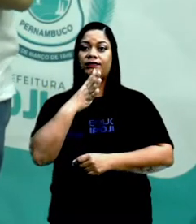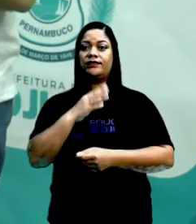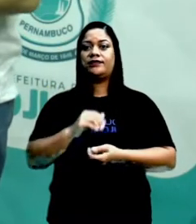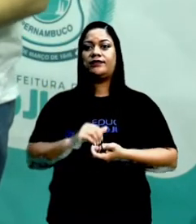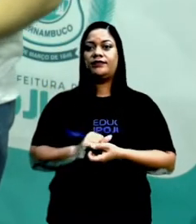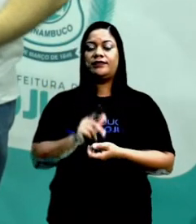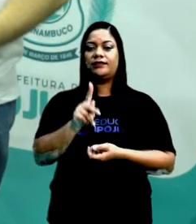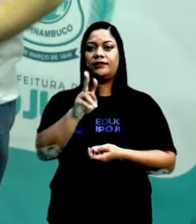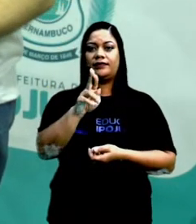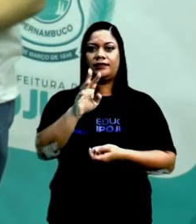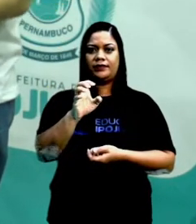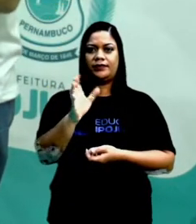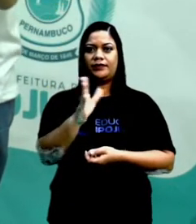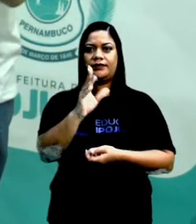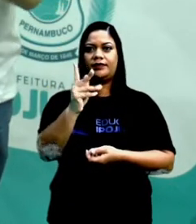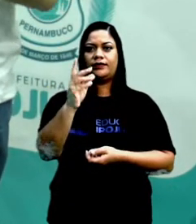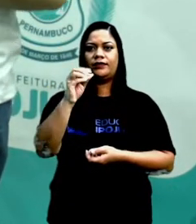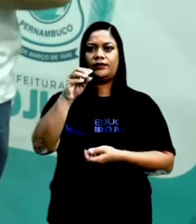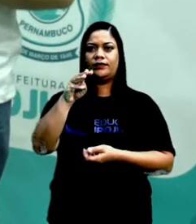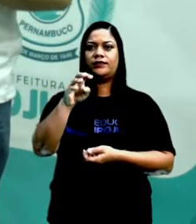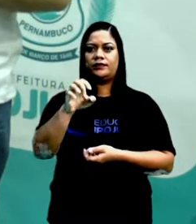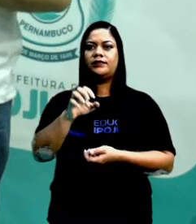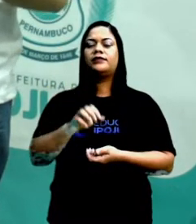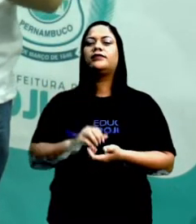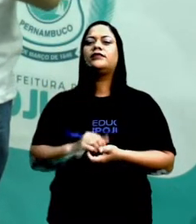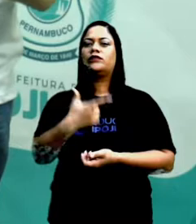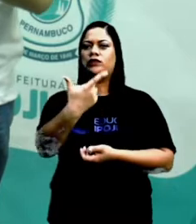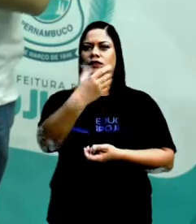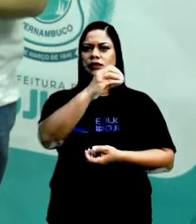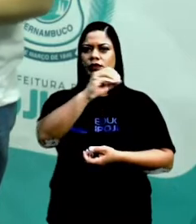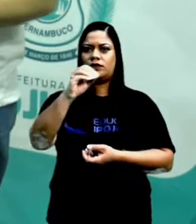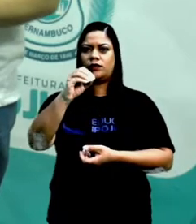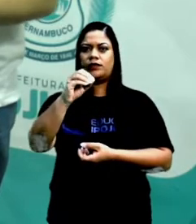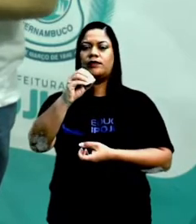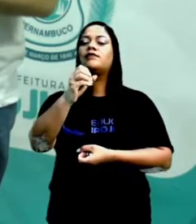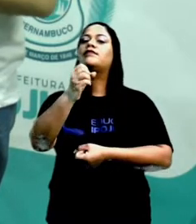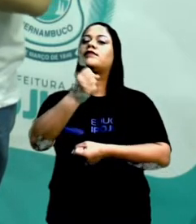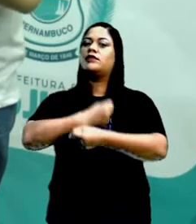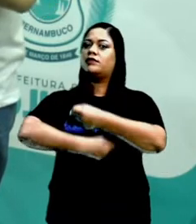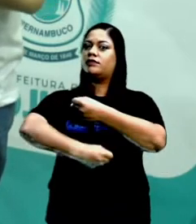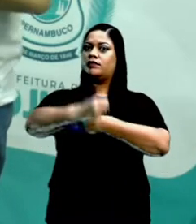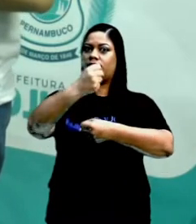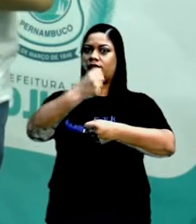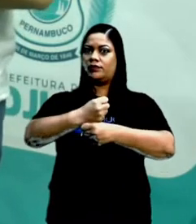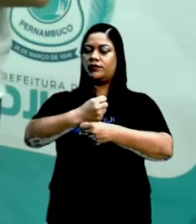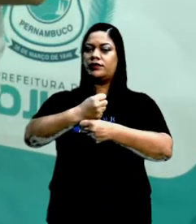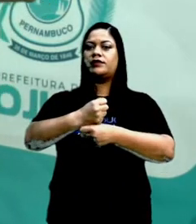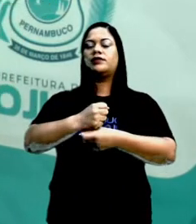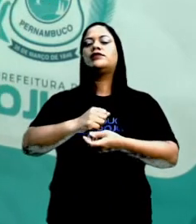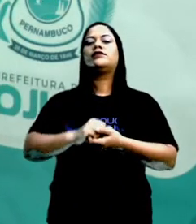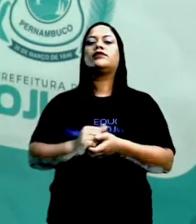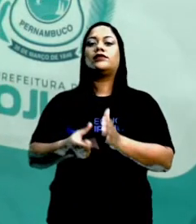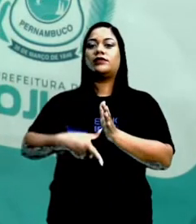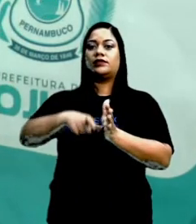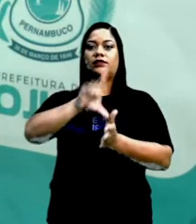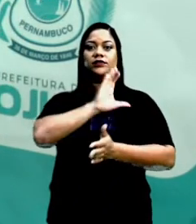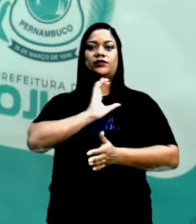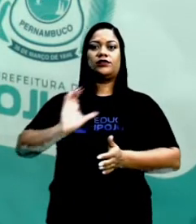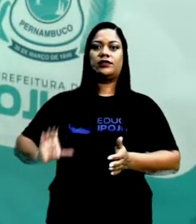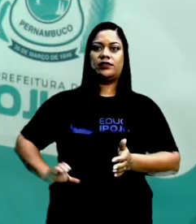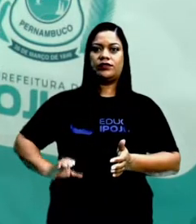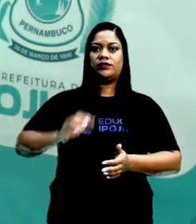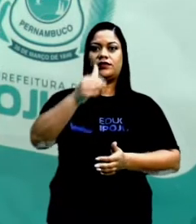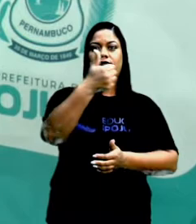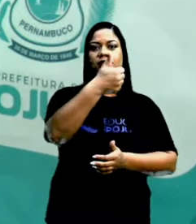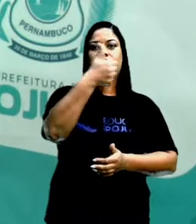Pré-Homérico, né? Que vai de 2.000 anos antes de Cristo a mais ou menos 1.100 antes de Cristo, ok?